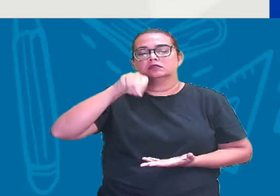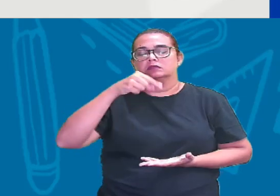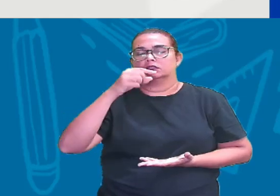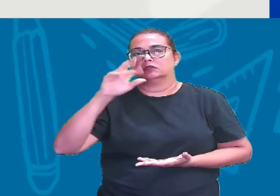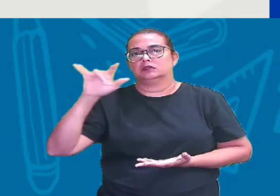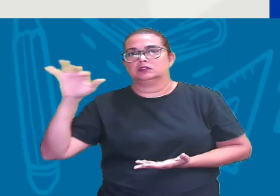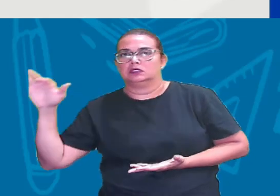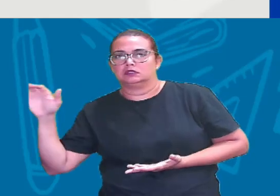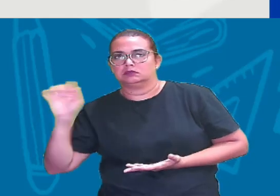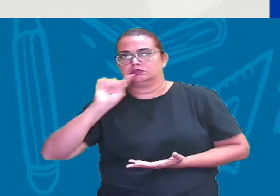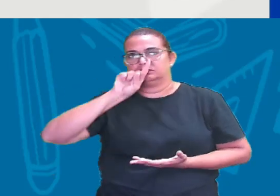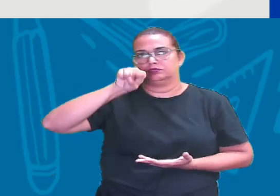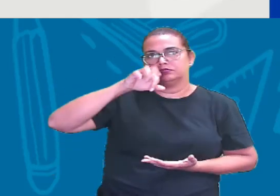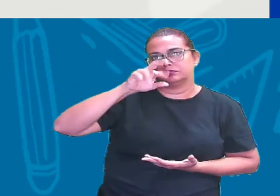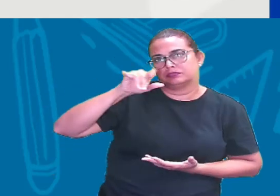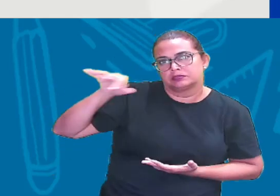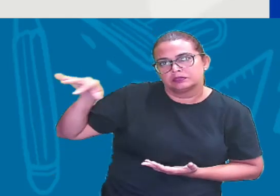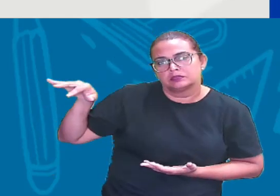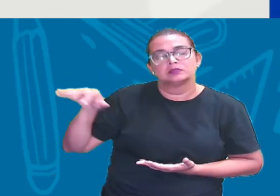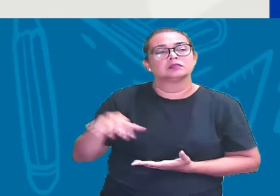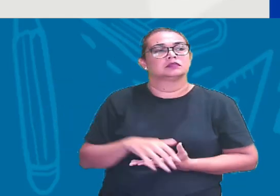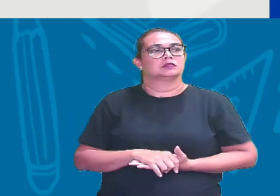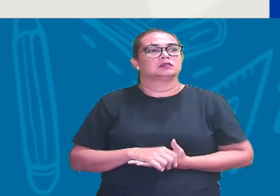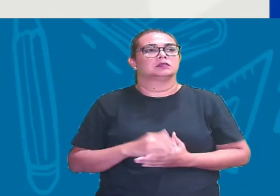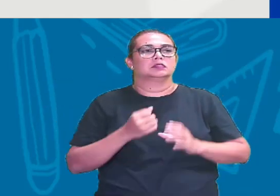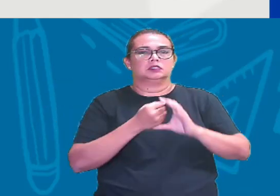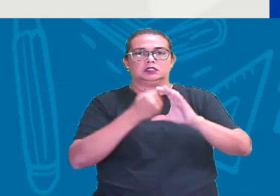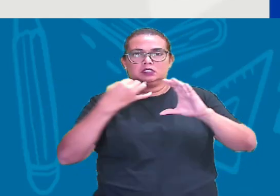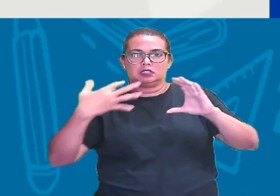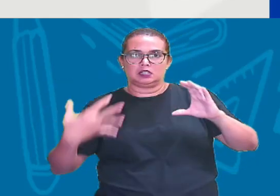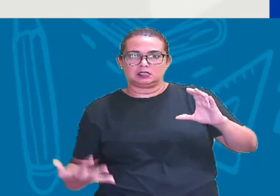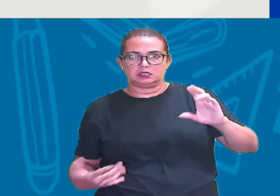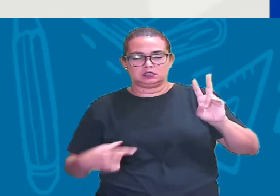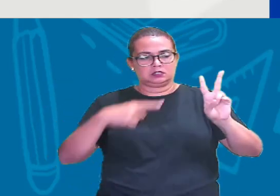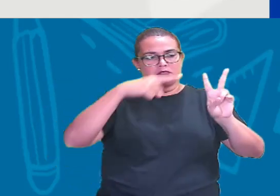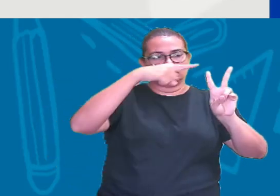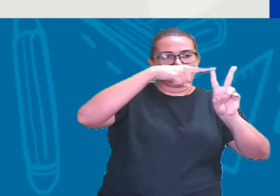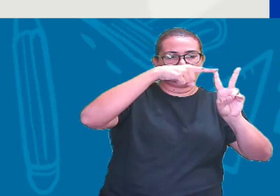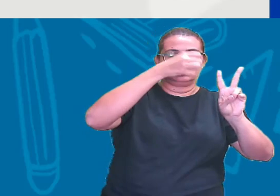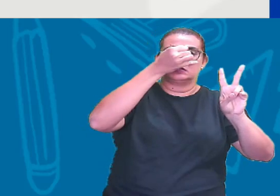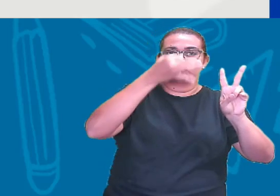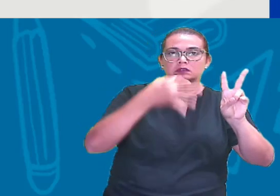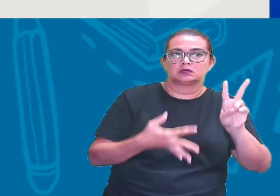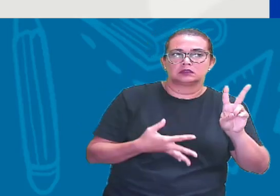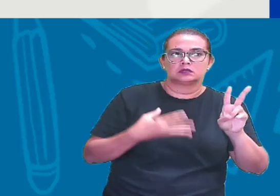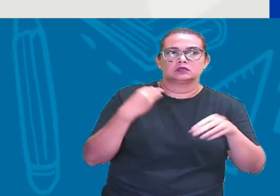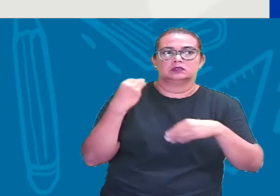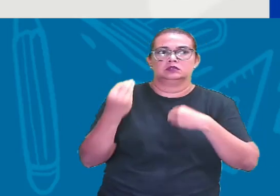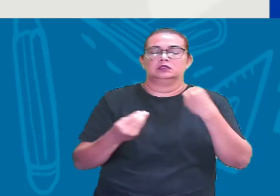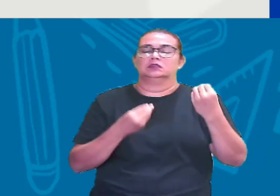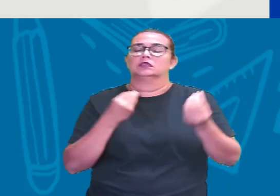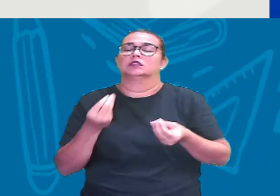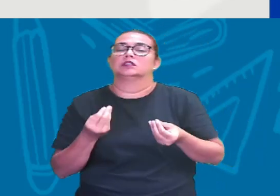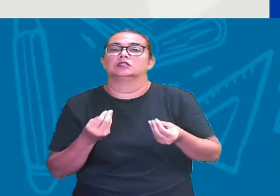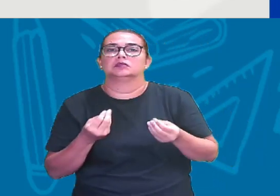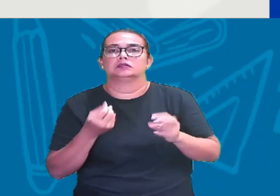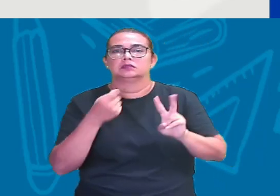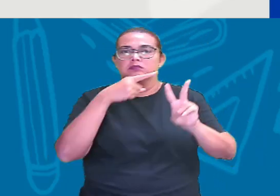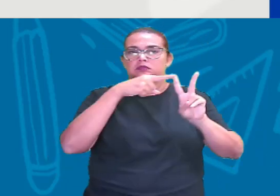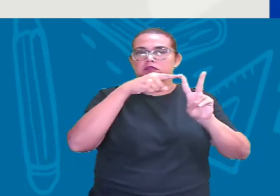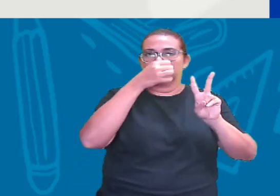Tá certo? E a característica Do irracional As características Dos